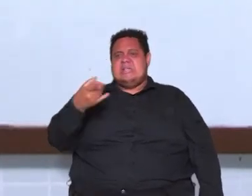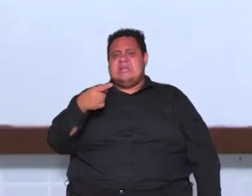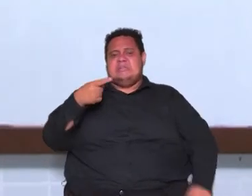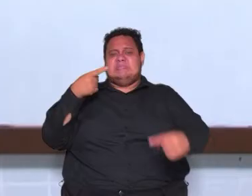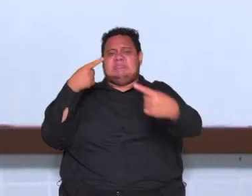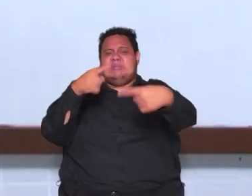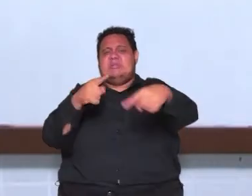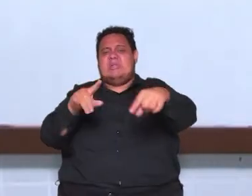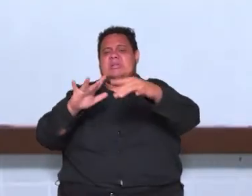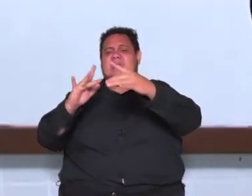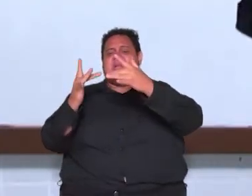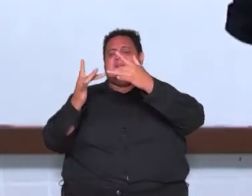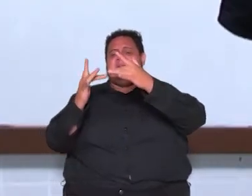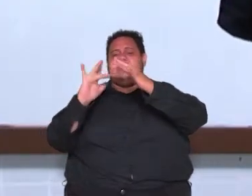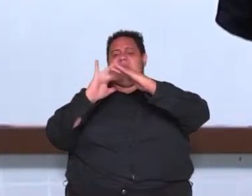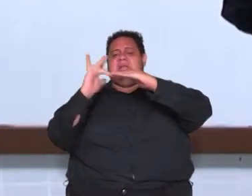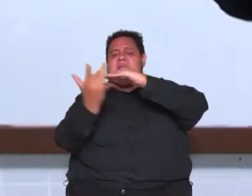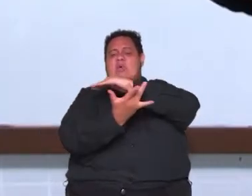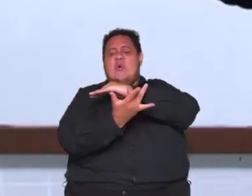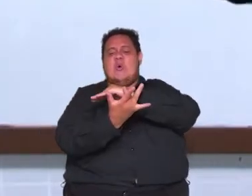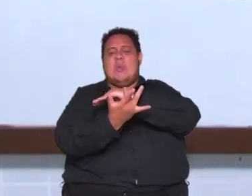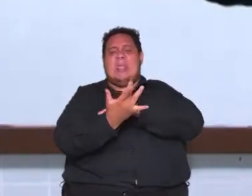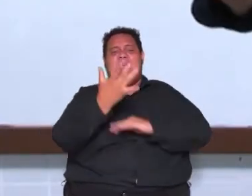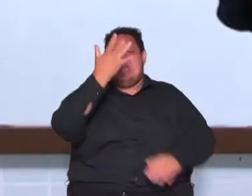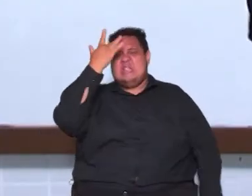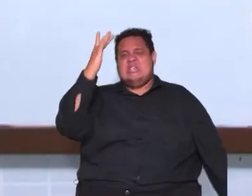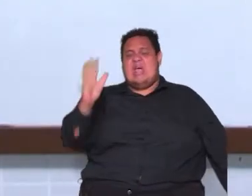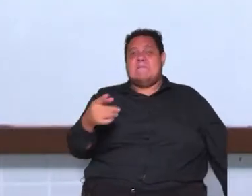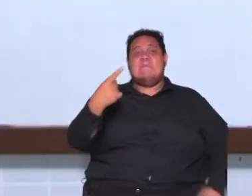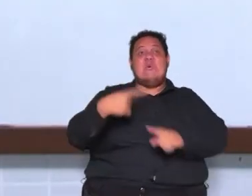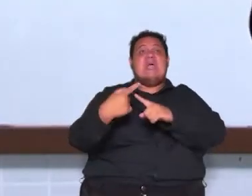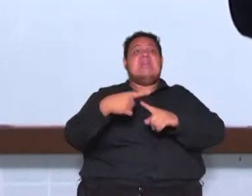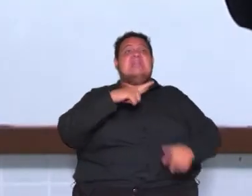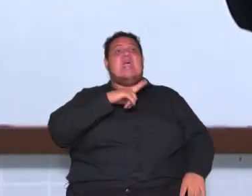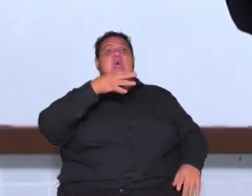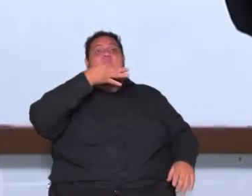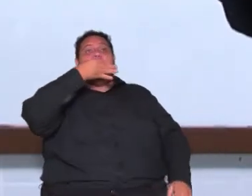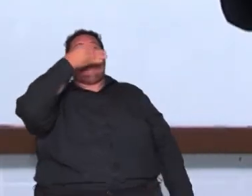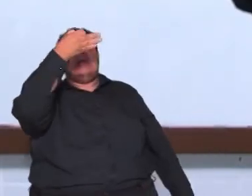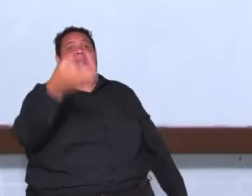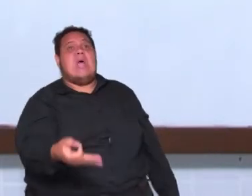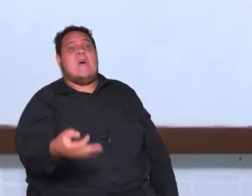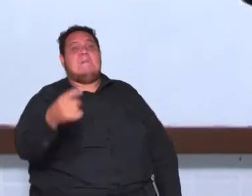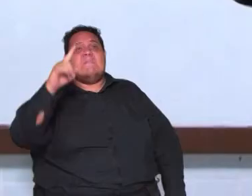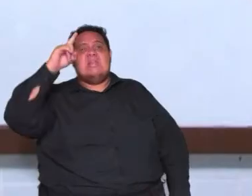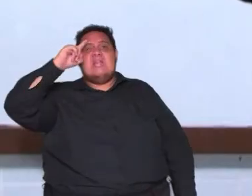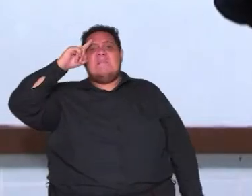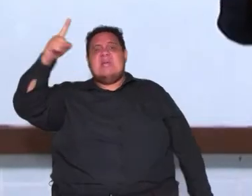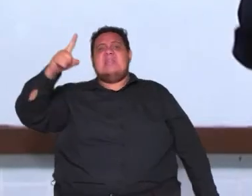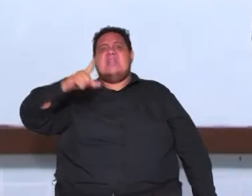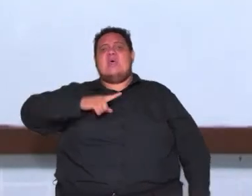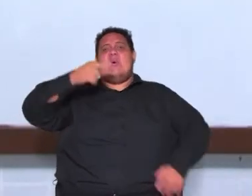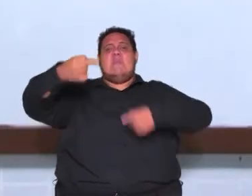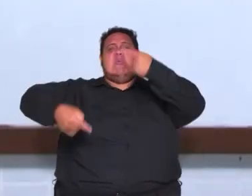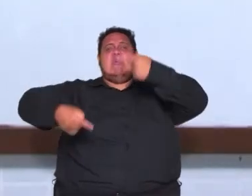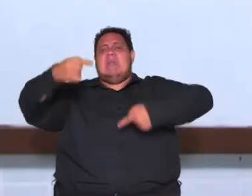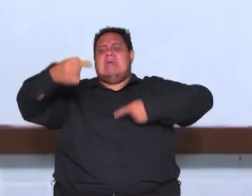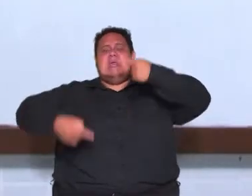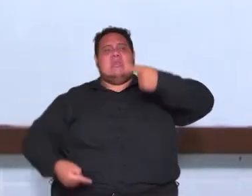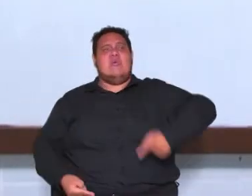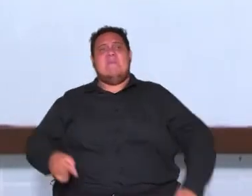redes sociais por se posicionarem principalmente se for um posicionamento político